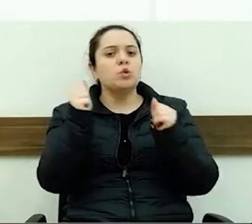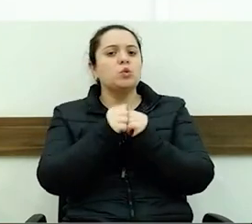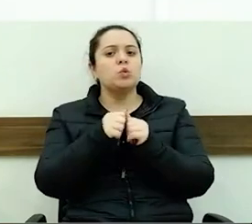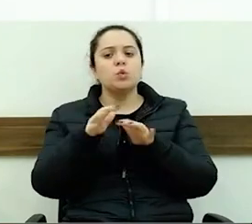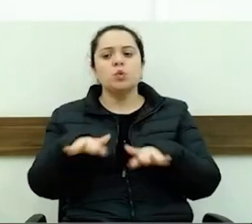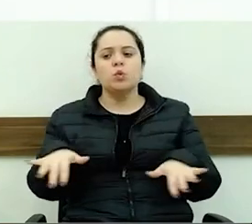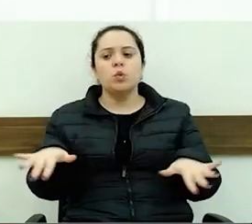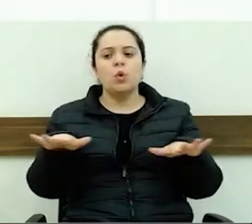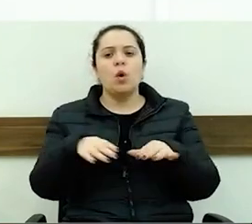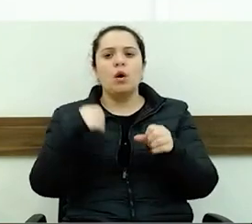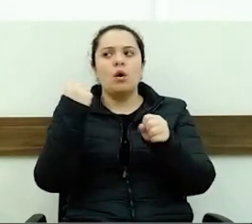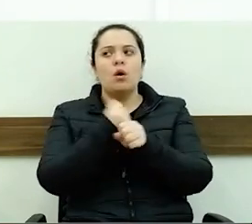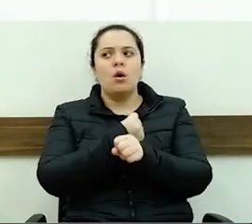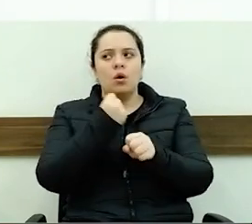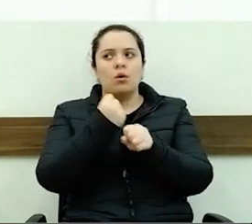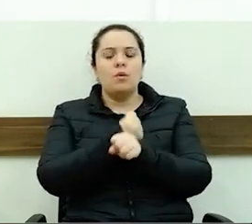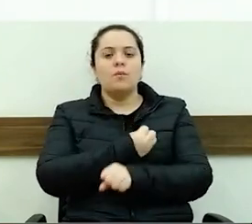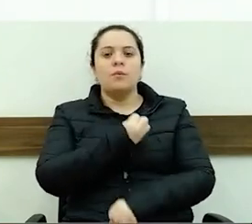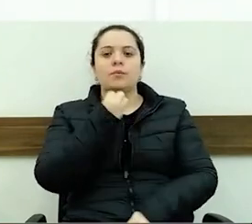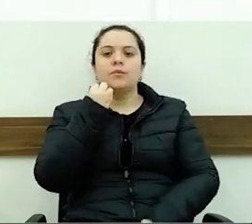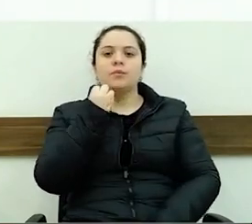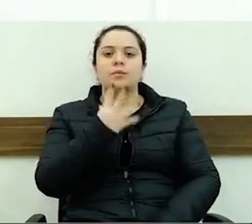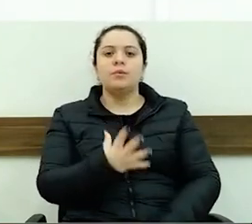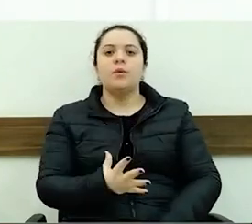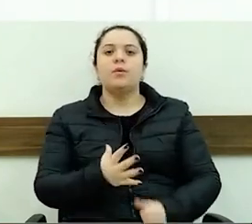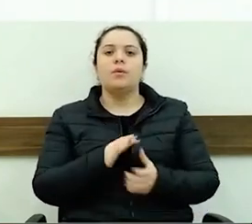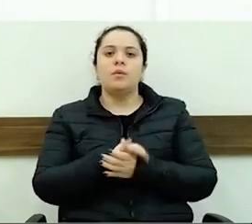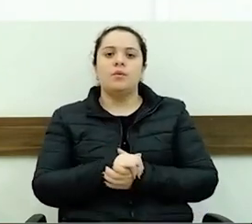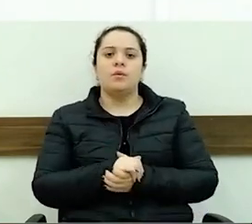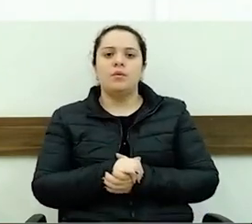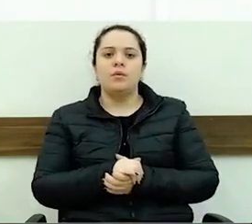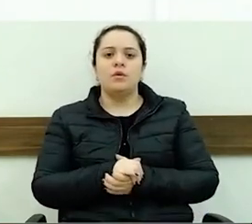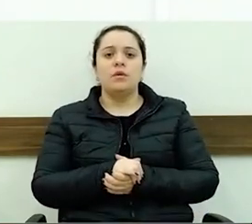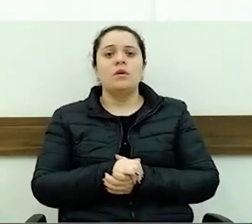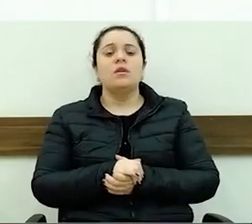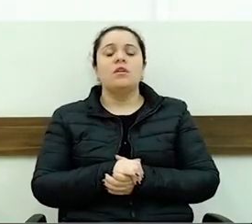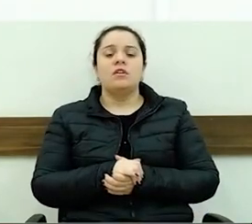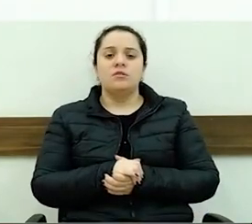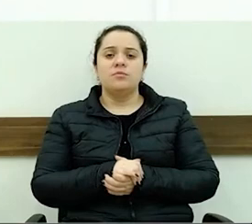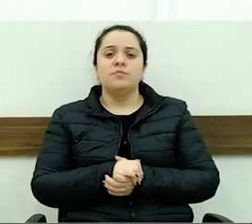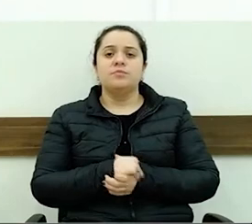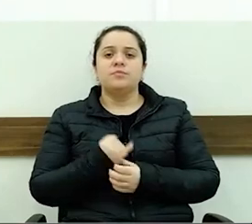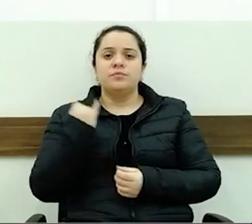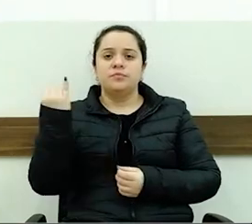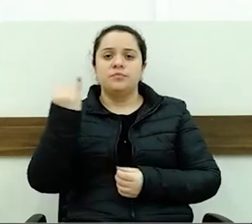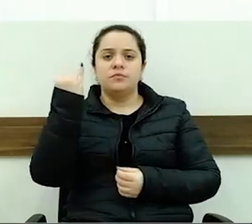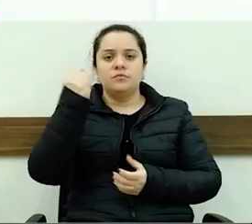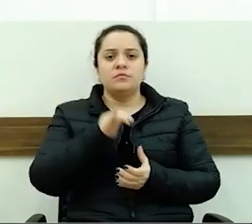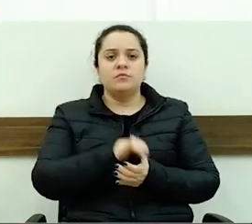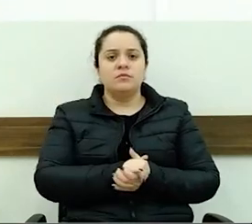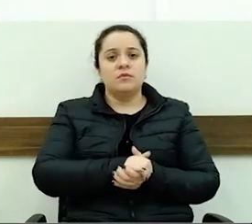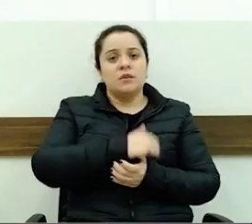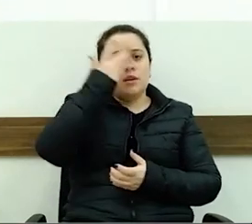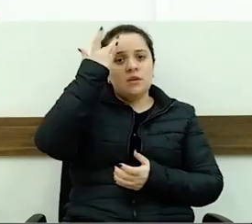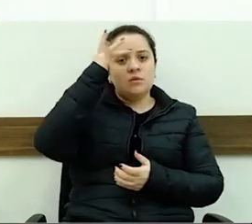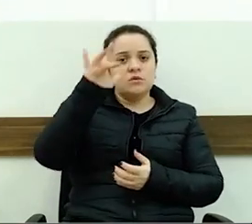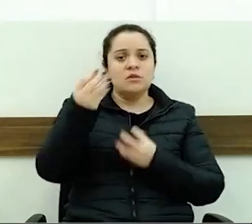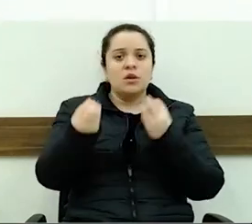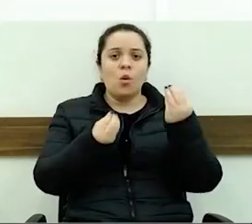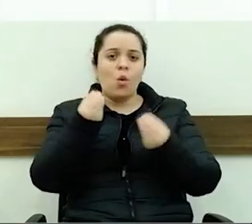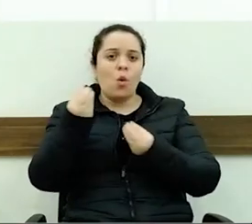se muito boa, não bonita, mas uma obra funcional. Não sei de que forma pode descentralizar isso daí.